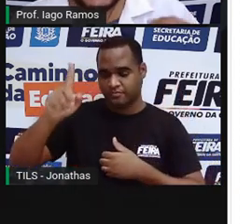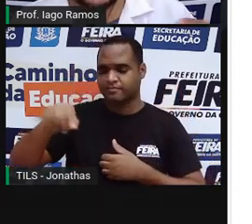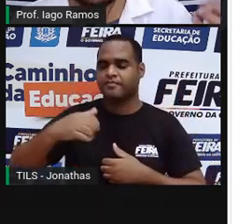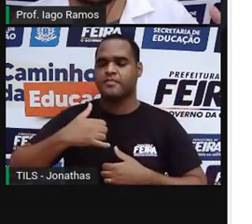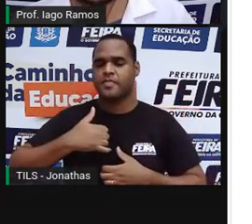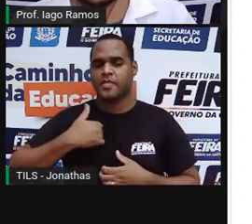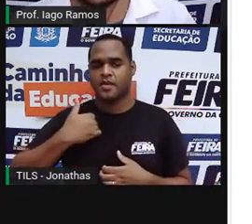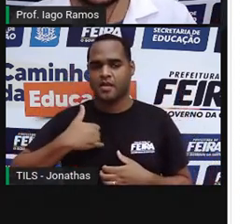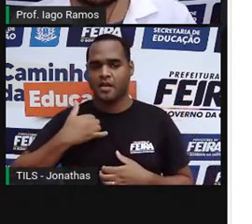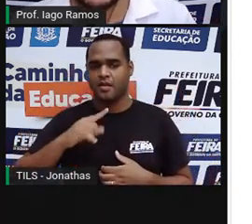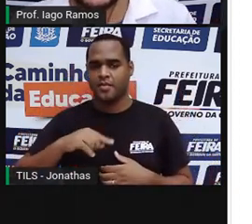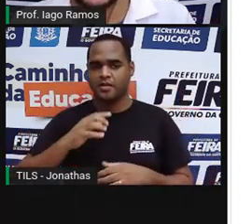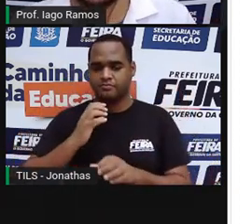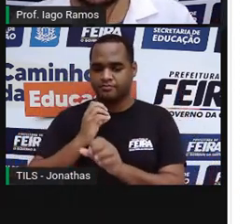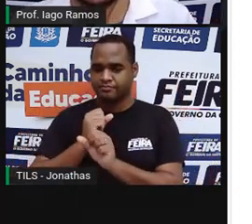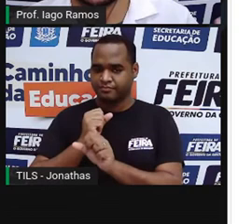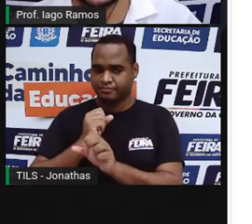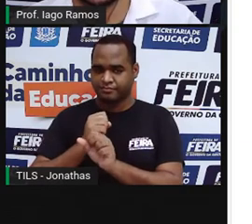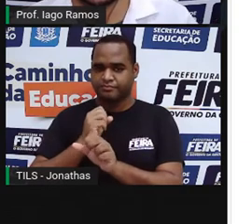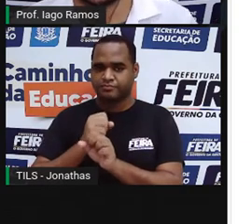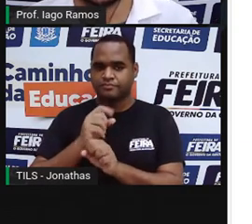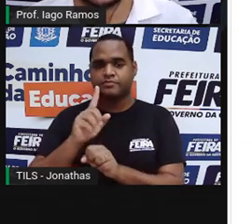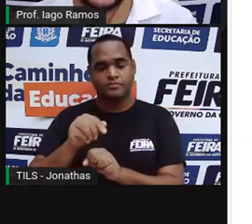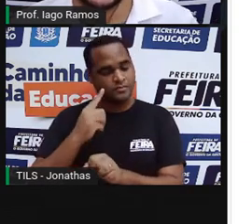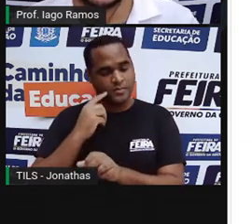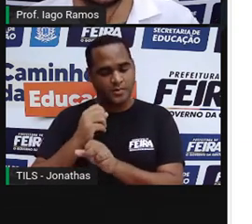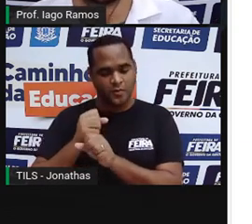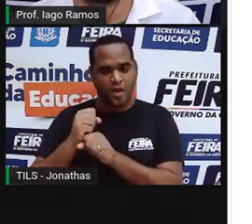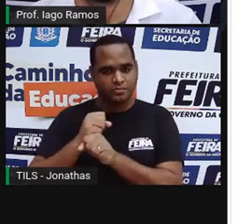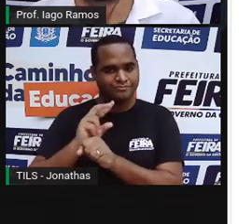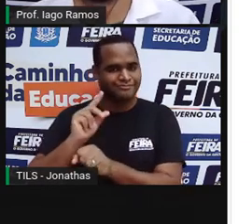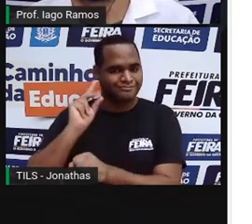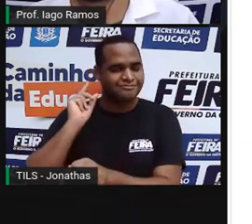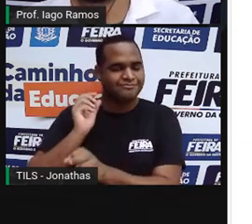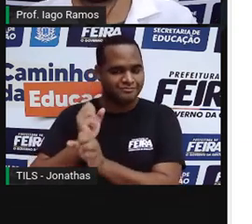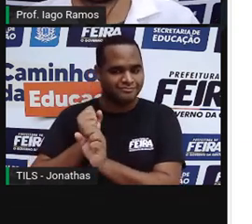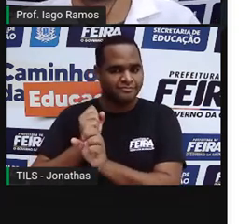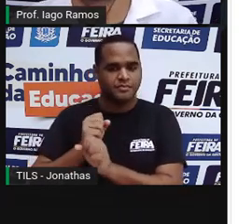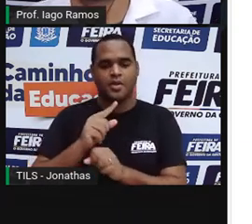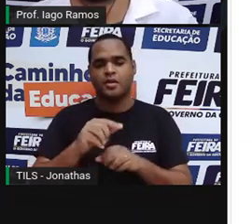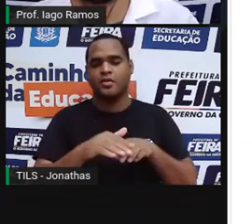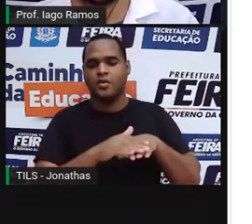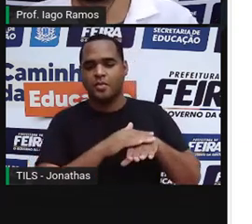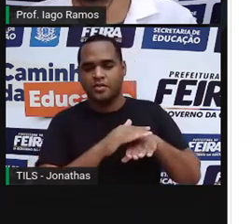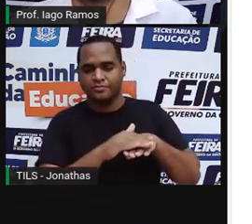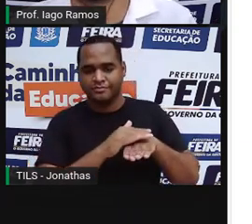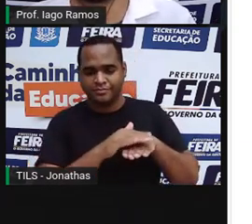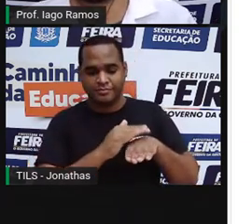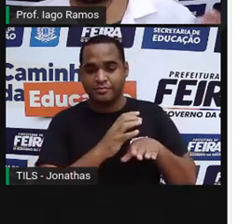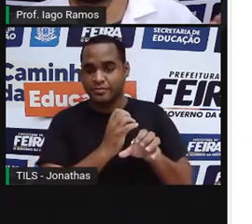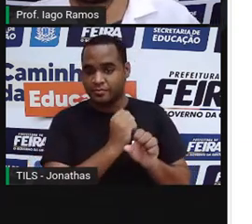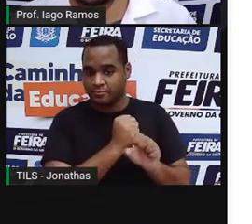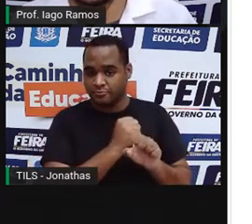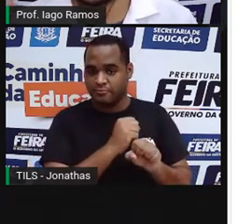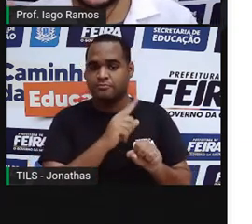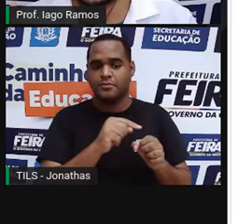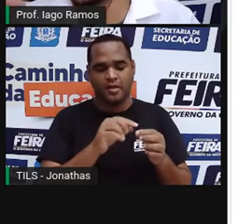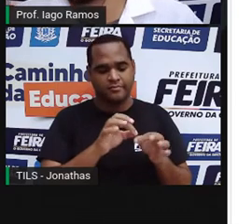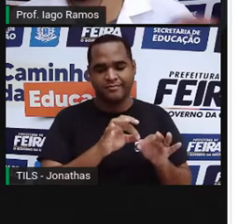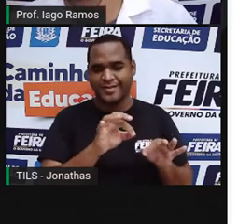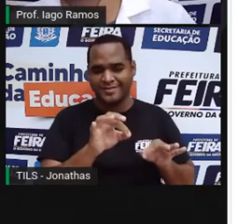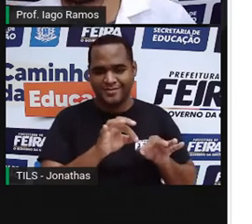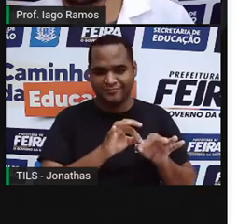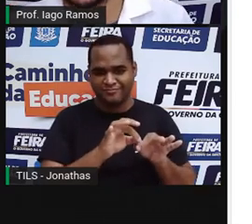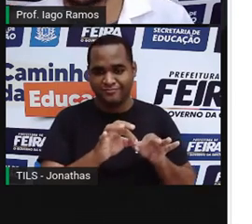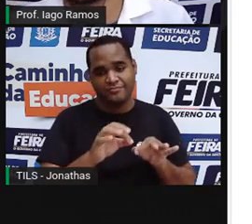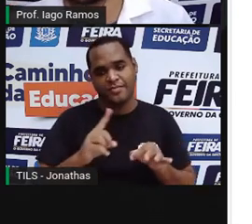é uma quantidade, certo? Uma quantidade de anos. Número do calçado é uma medida. Então, idade